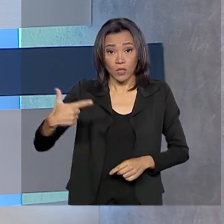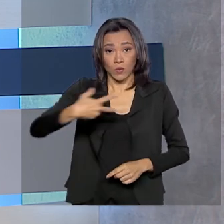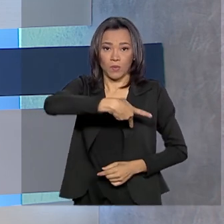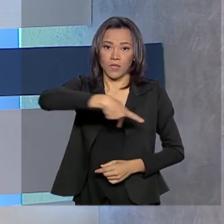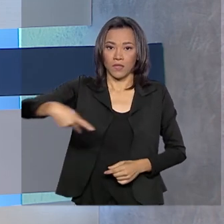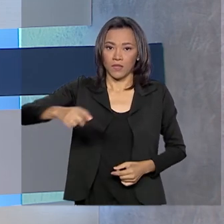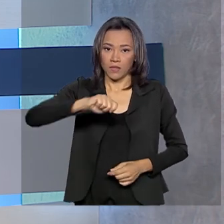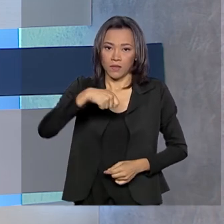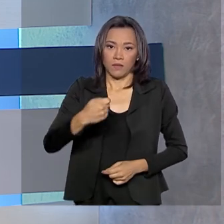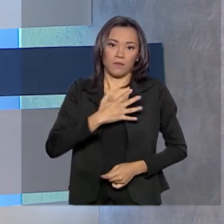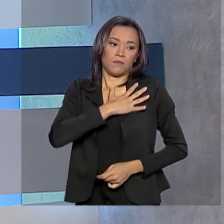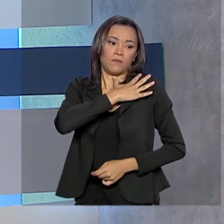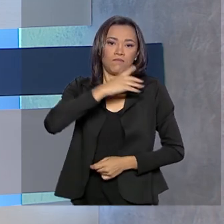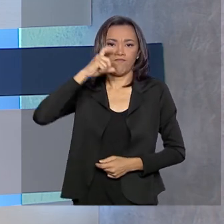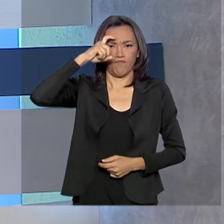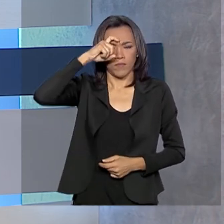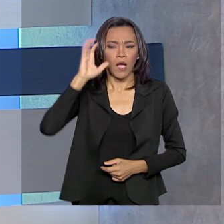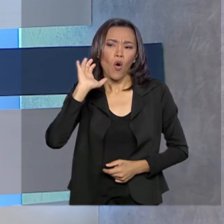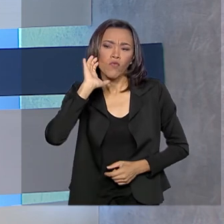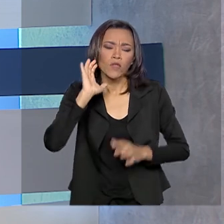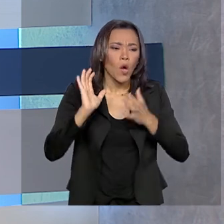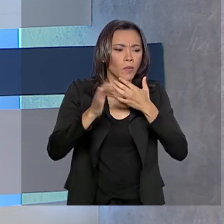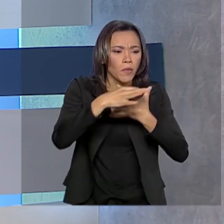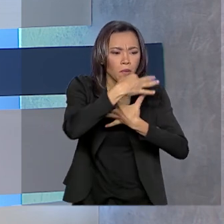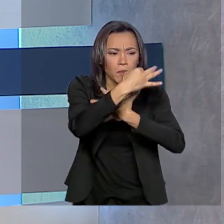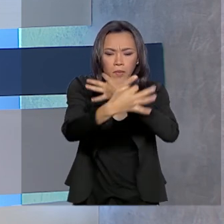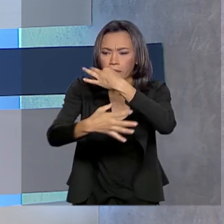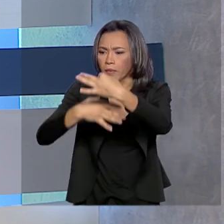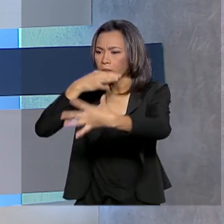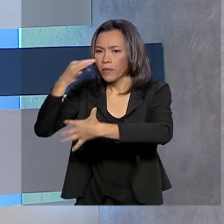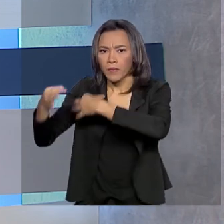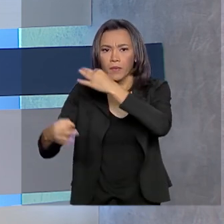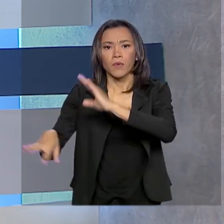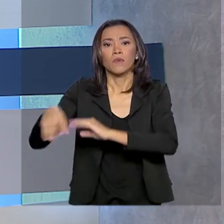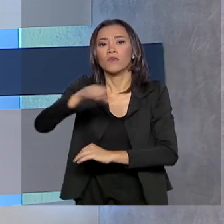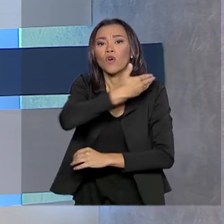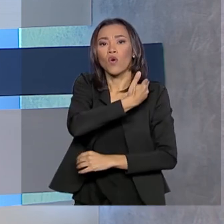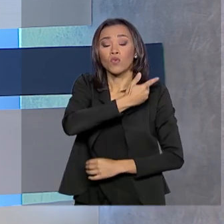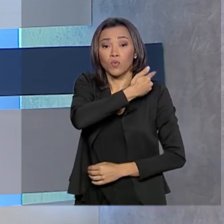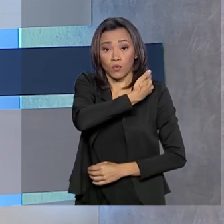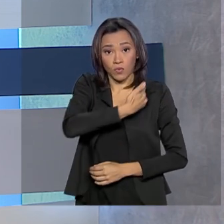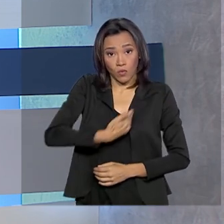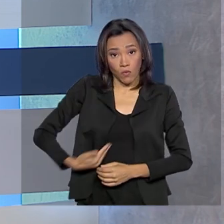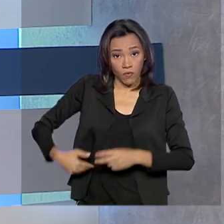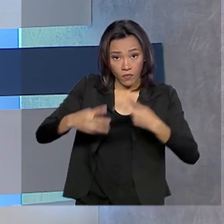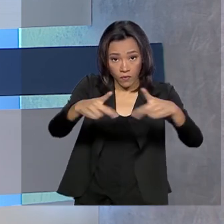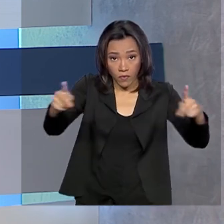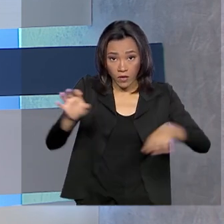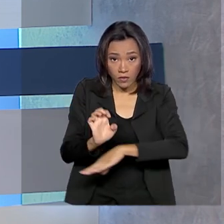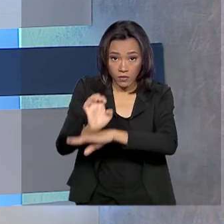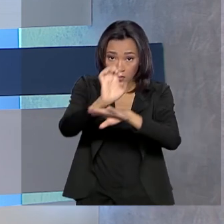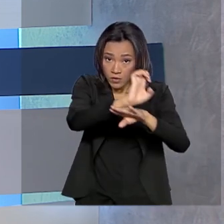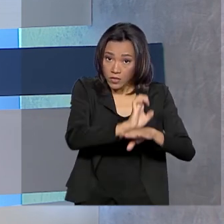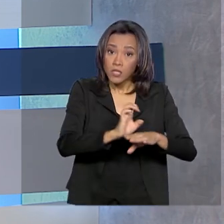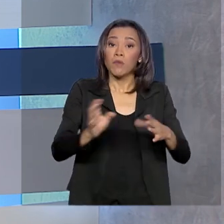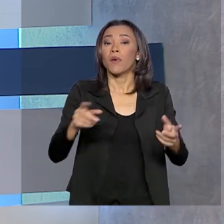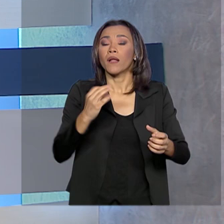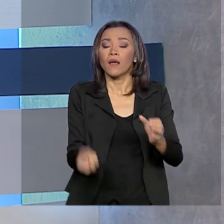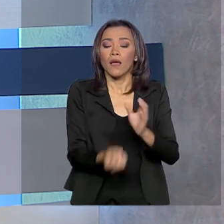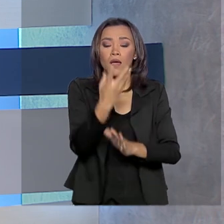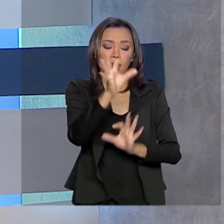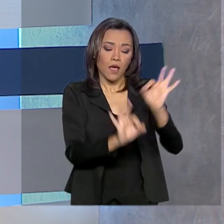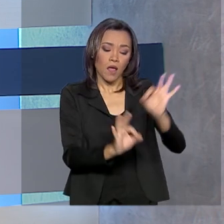do Conselho, está ouvindo os governadores para elaborar o planejamento de proteção e desenvolvimento sustentável da região.